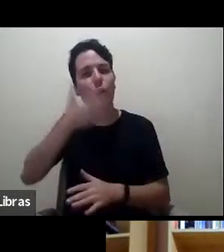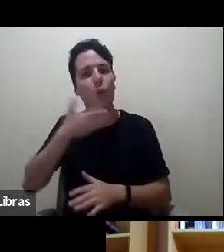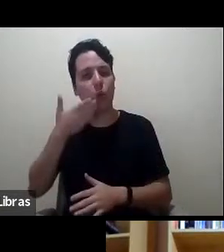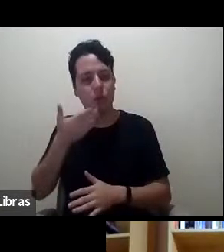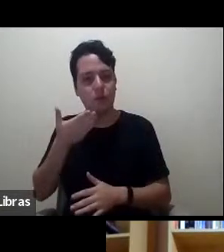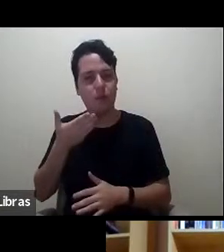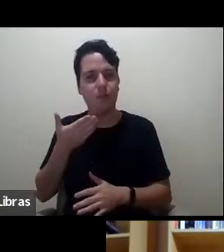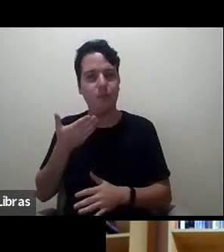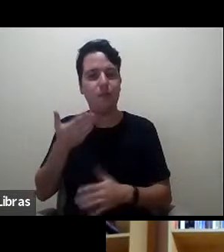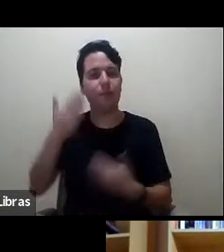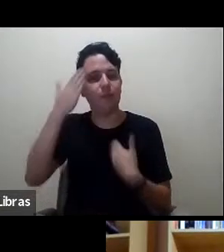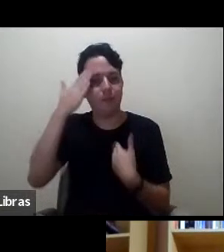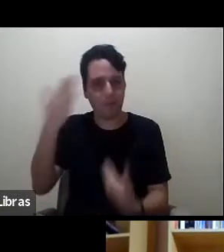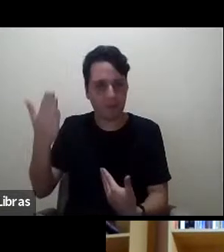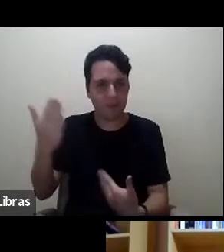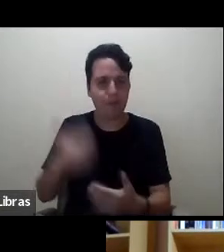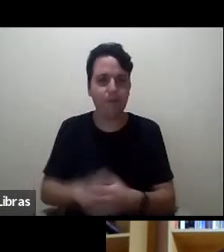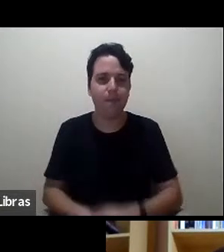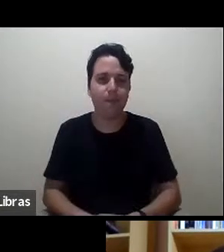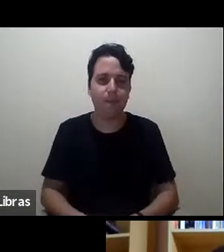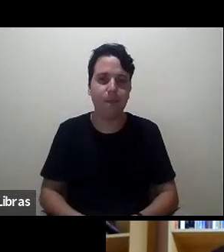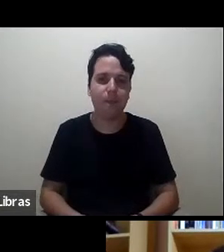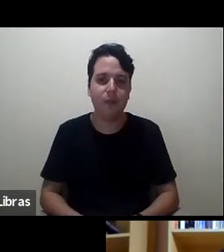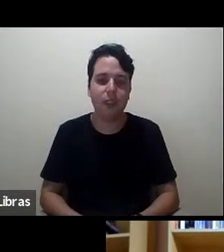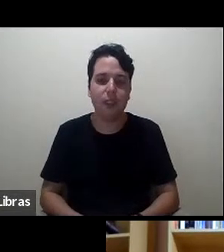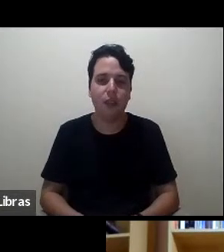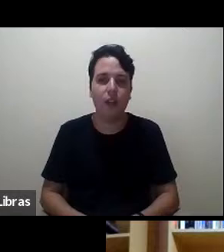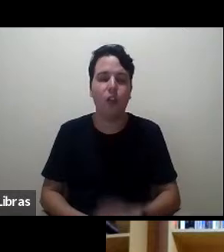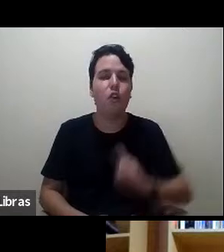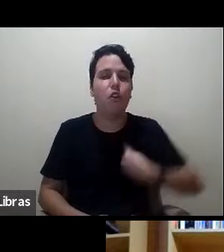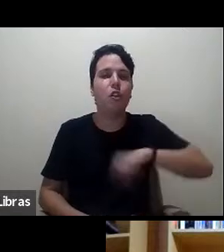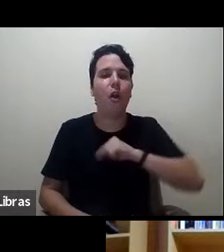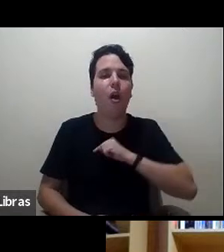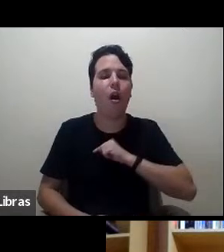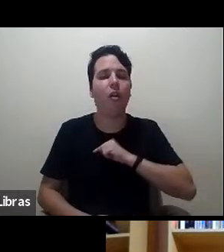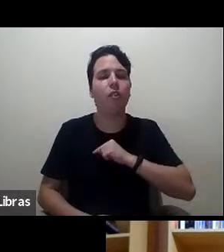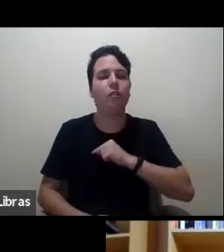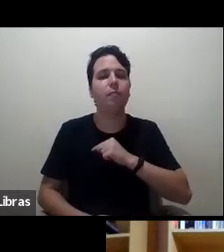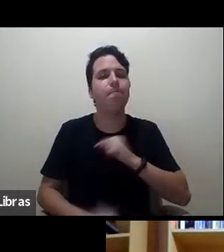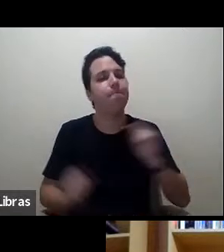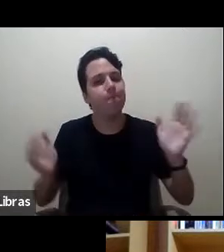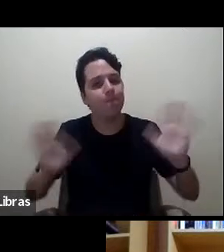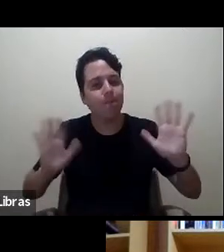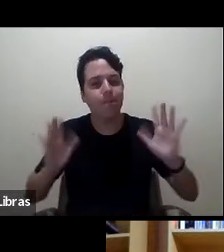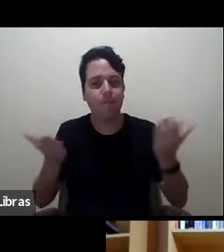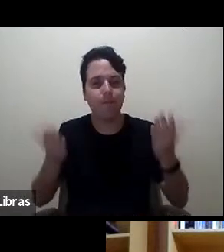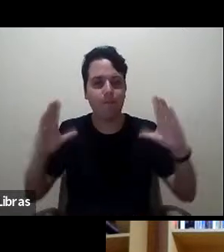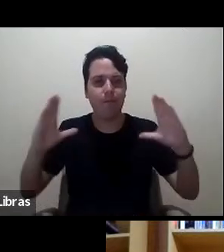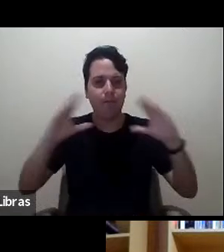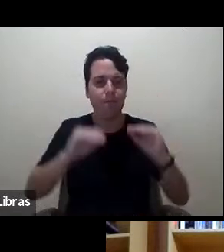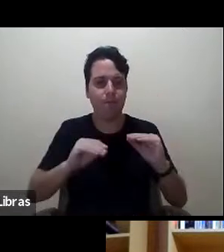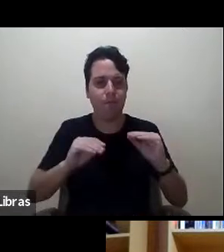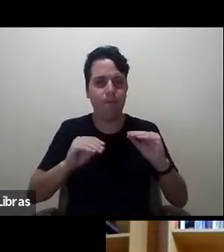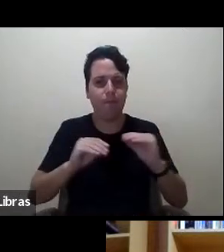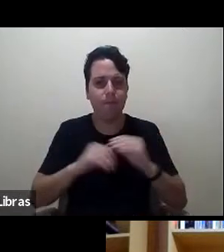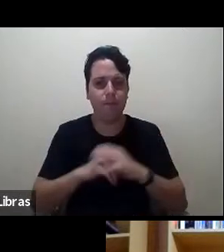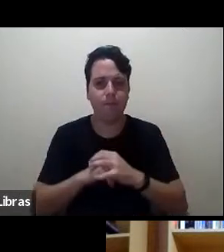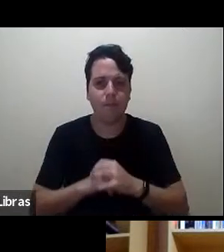vamos nos despedindo nessa noite com uma nova eu